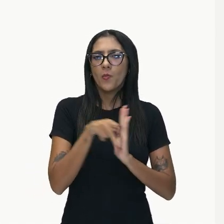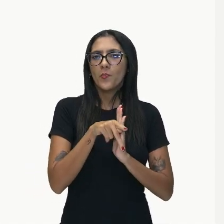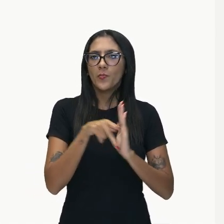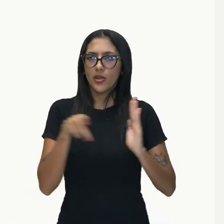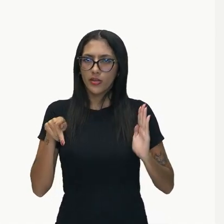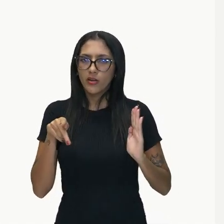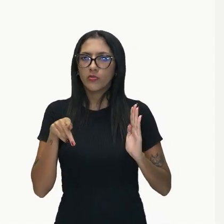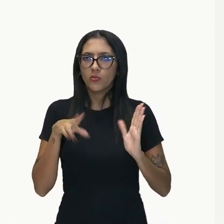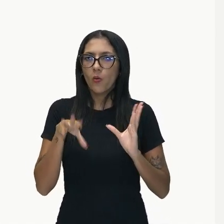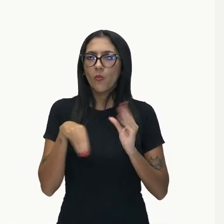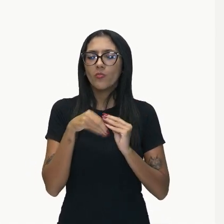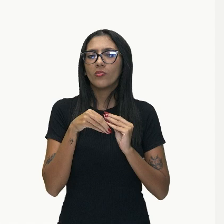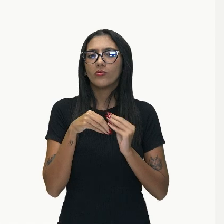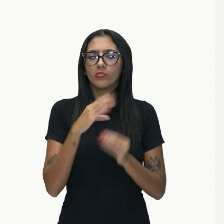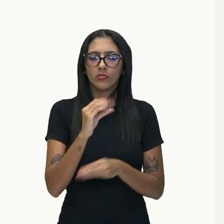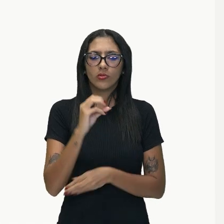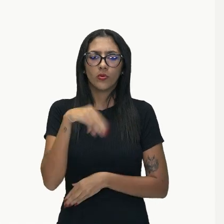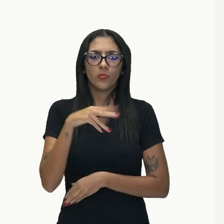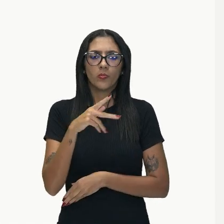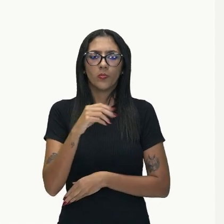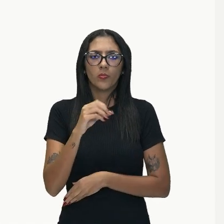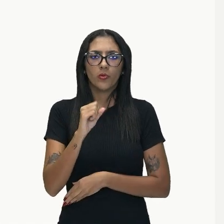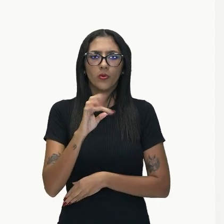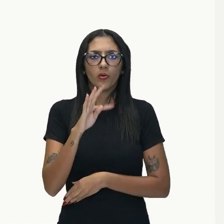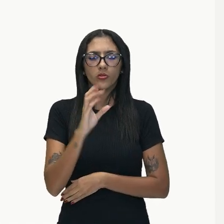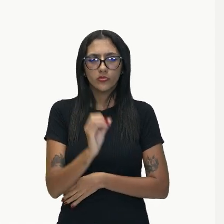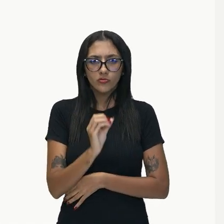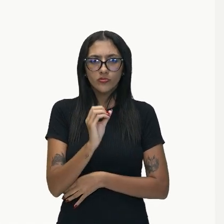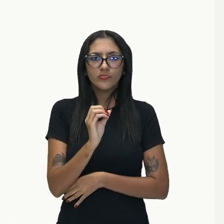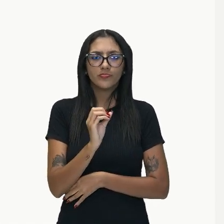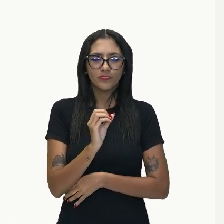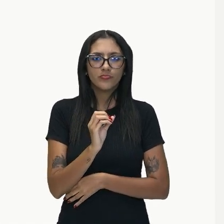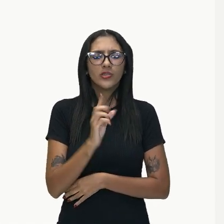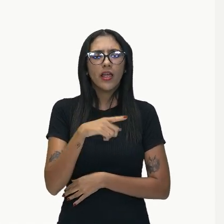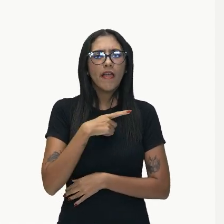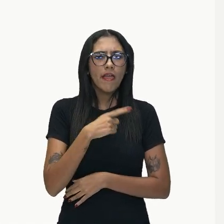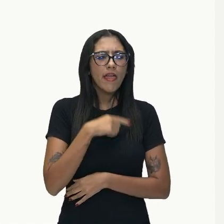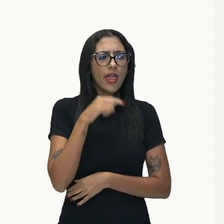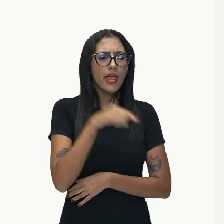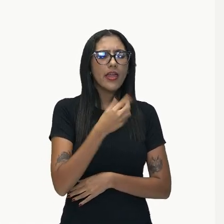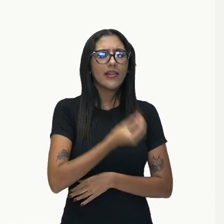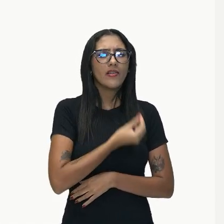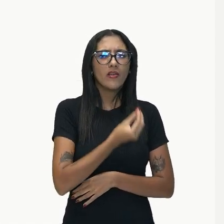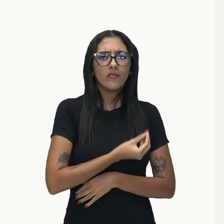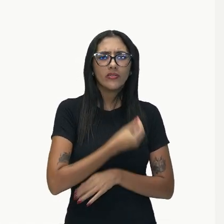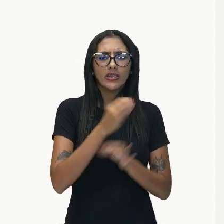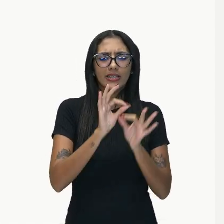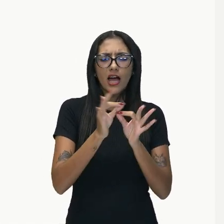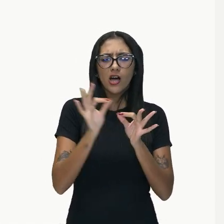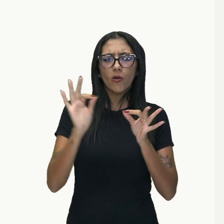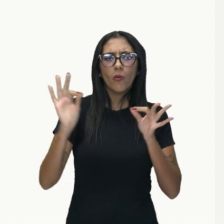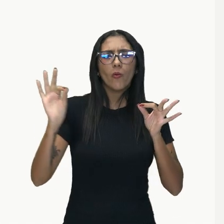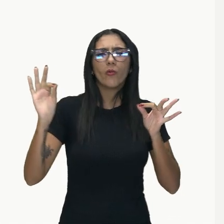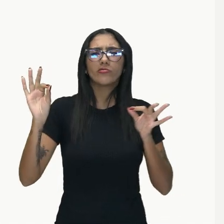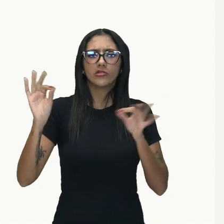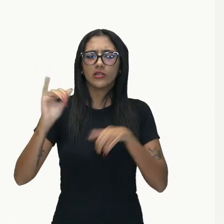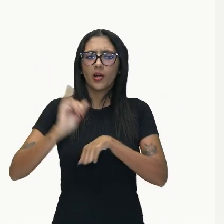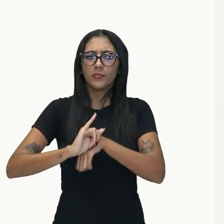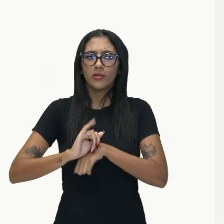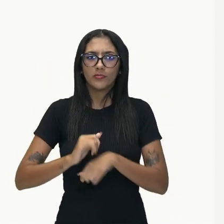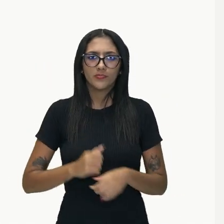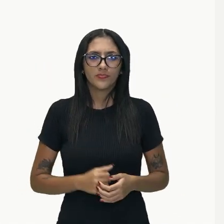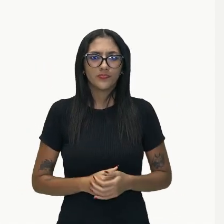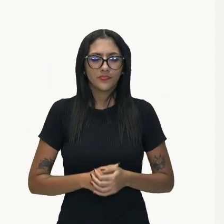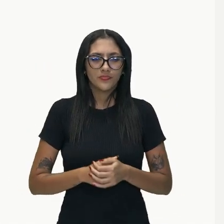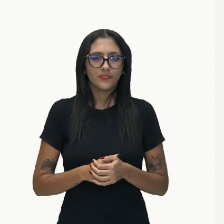observem que Antônio mora longe da capital. Neste exemplo aqui, temos um período, só corrigindo,